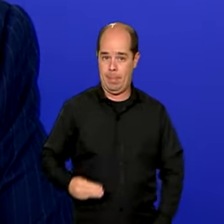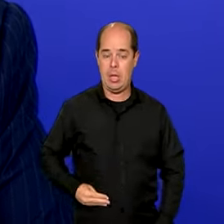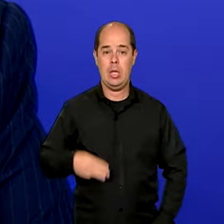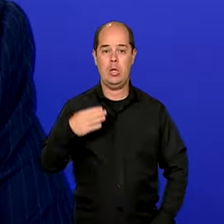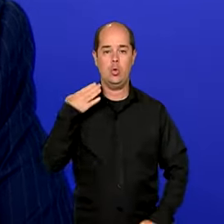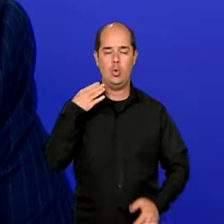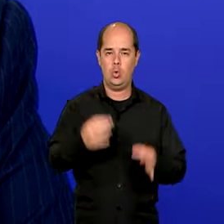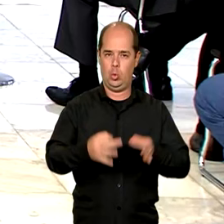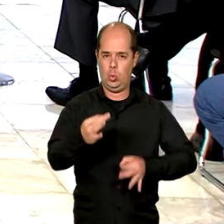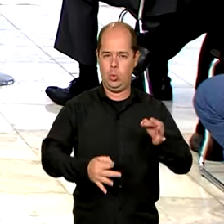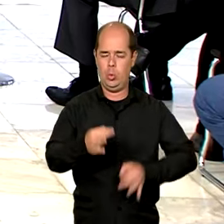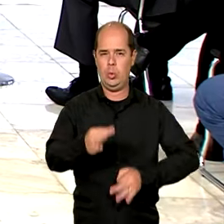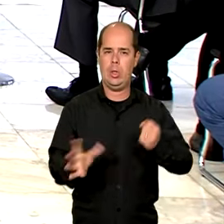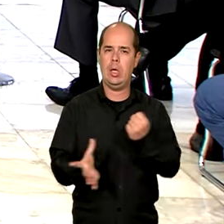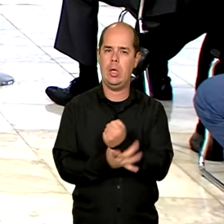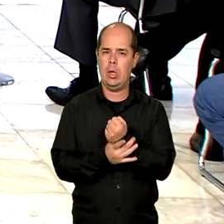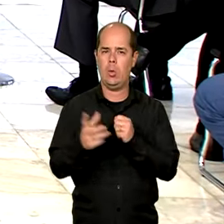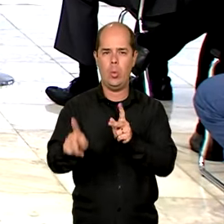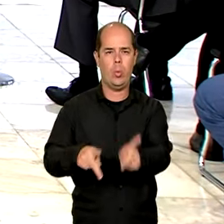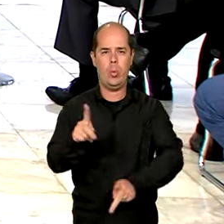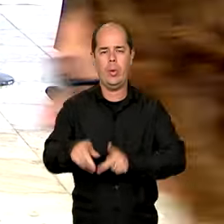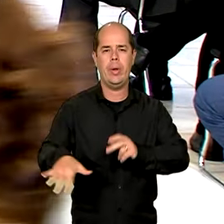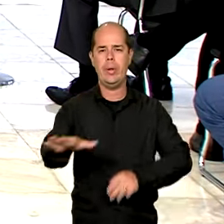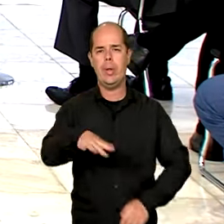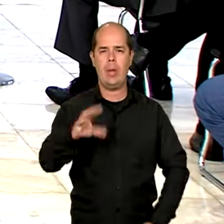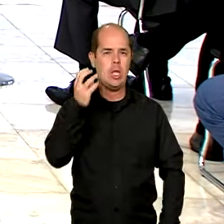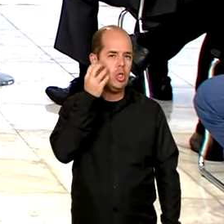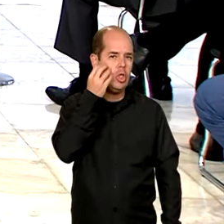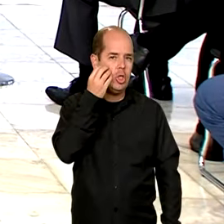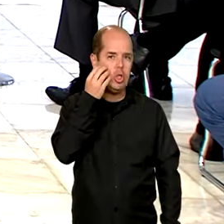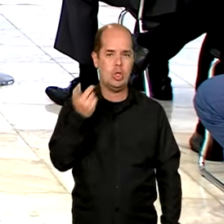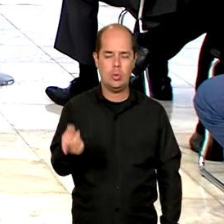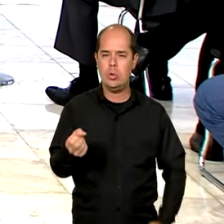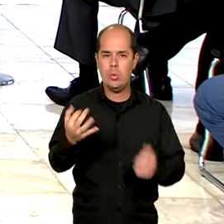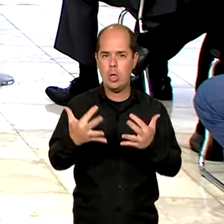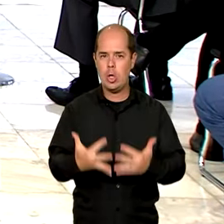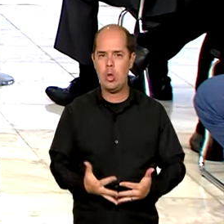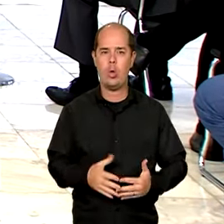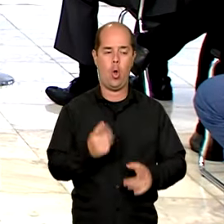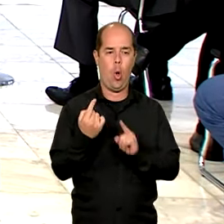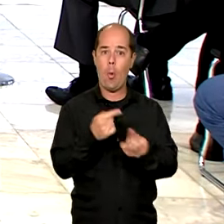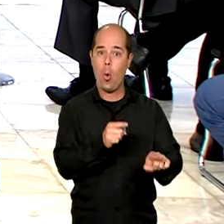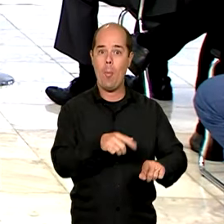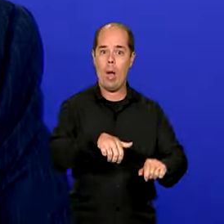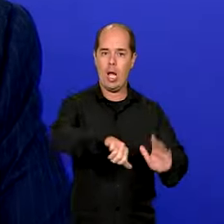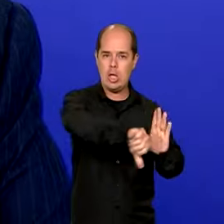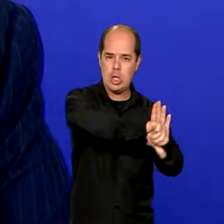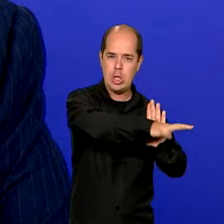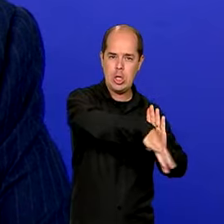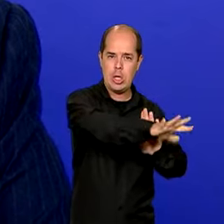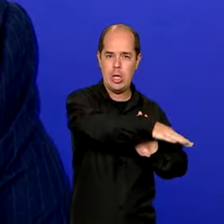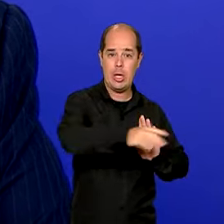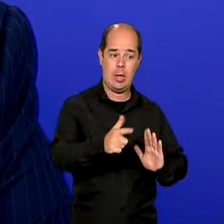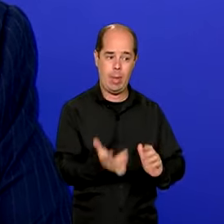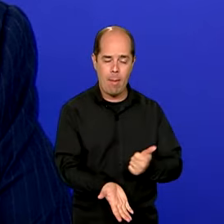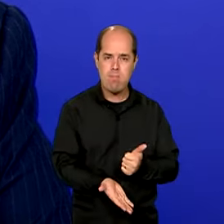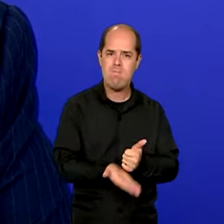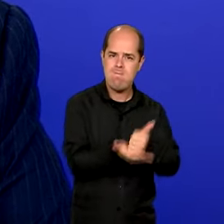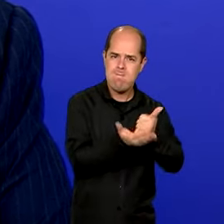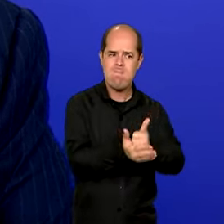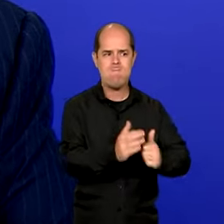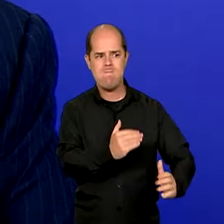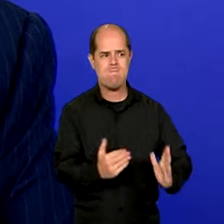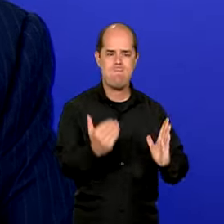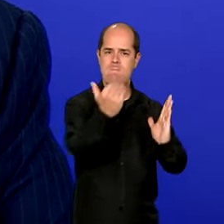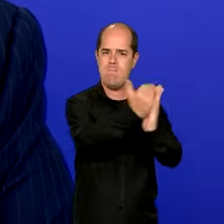Pública, Flávio Dino, serão intensificadas ações de combate ao crime nas fronteiras terrestres do Brasil. Flávio Dino